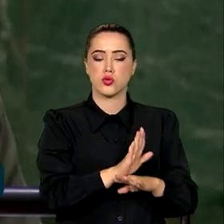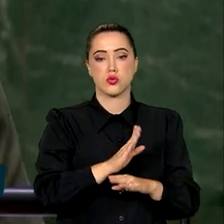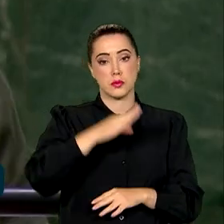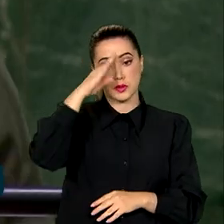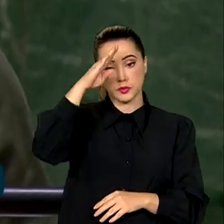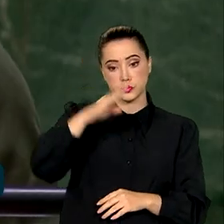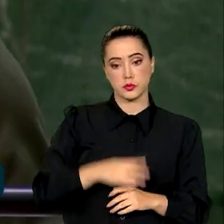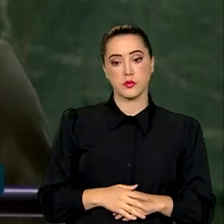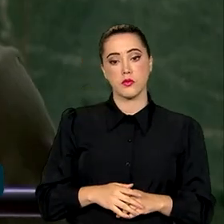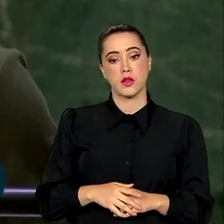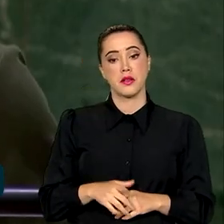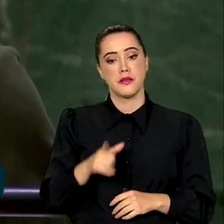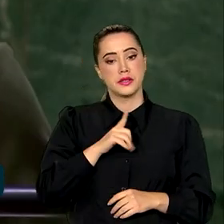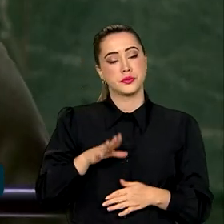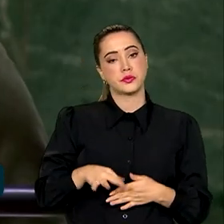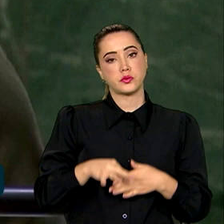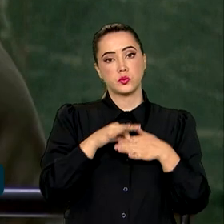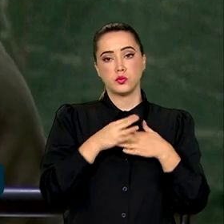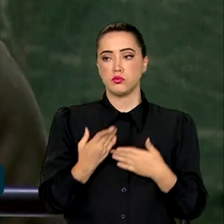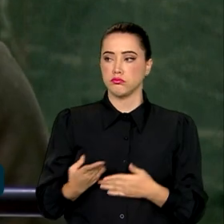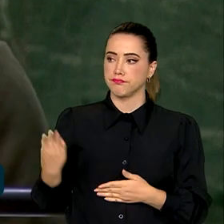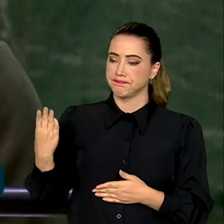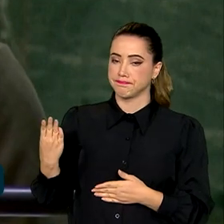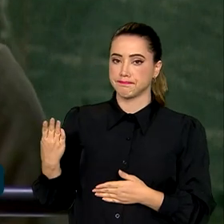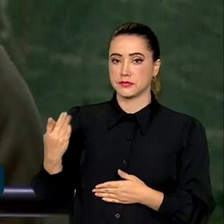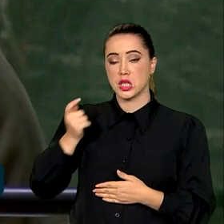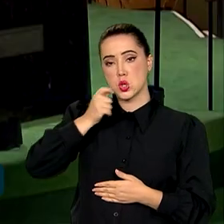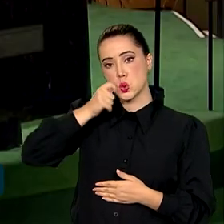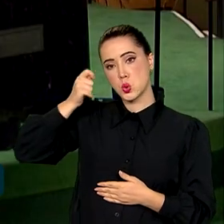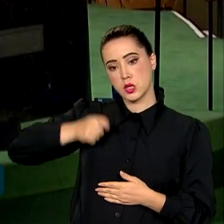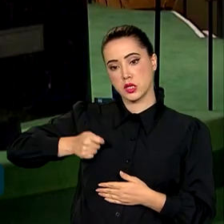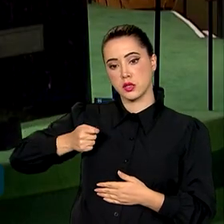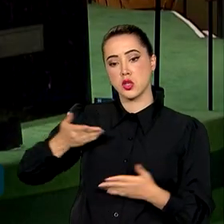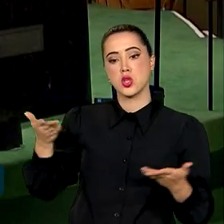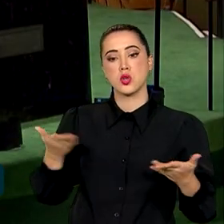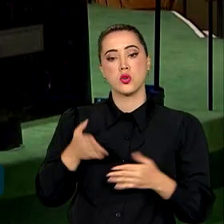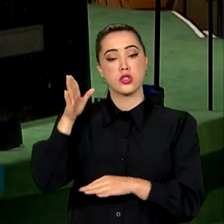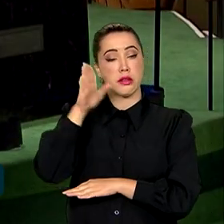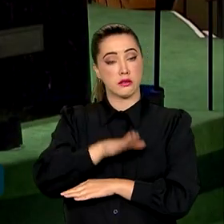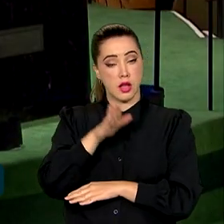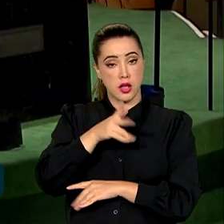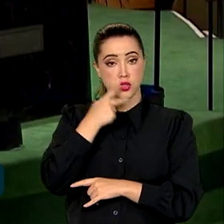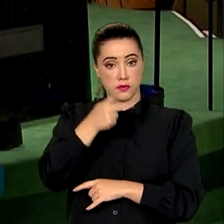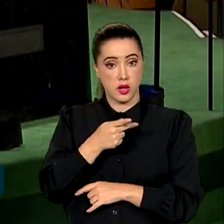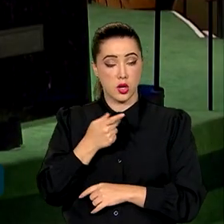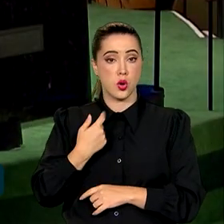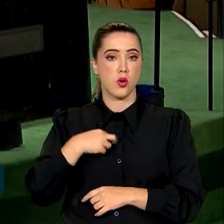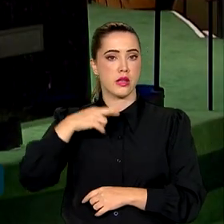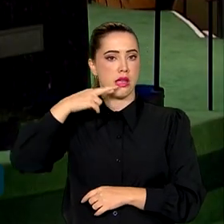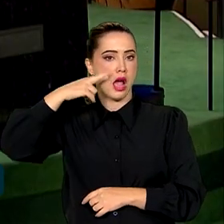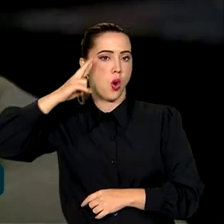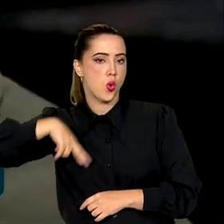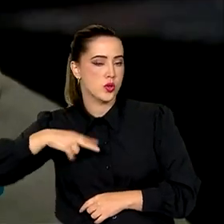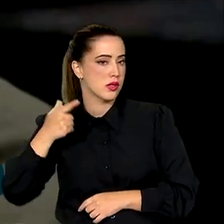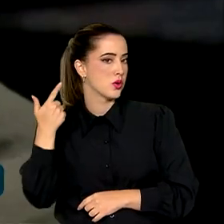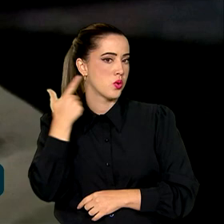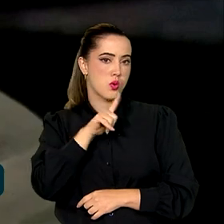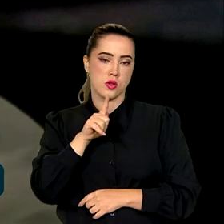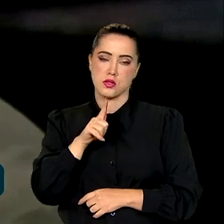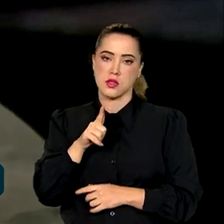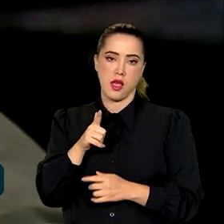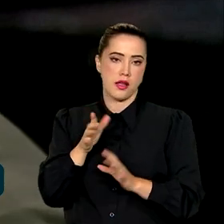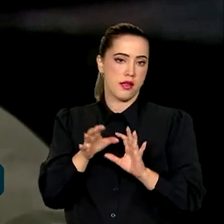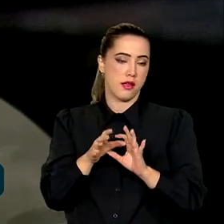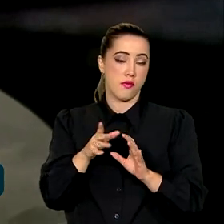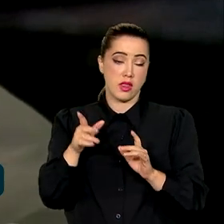Ele terá a companhia do líder ucraniano Volodymyr Zelensky, que hoje à tarde disse que a Rússia está impedindo a exportação de